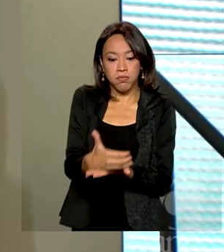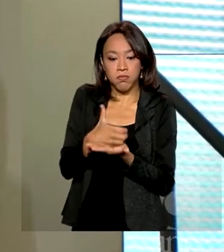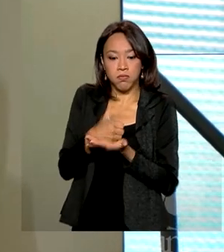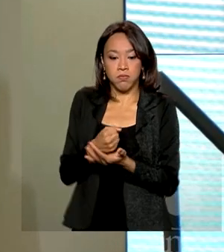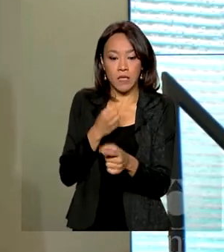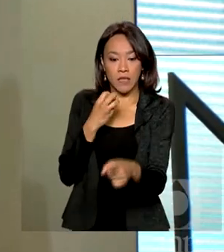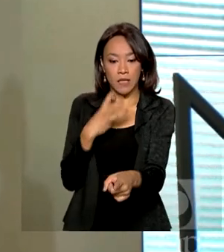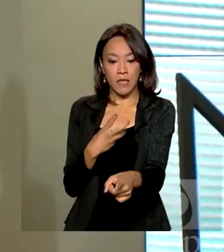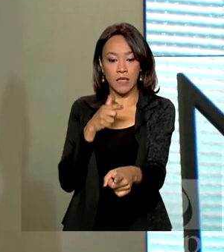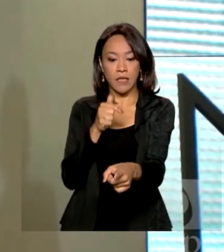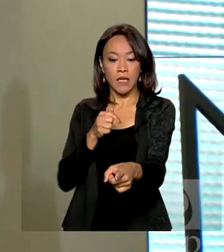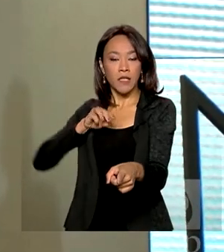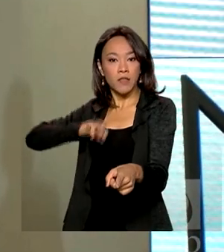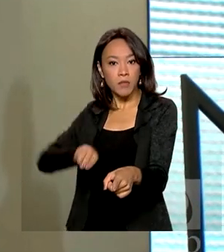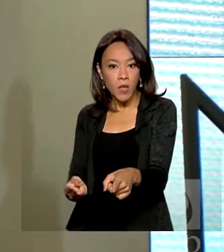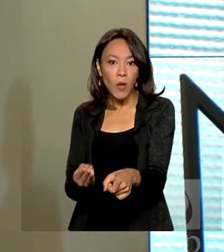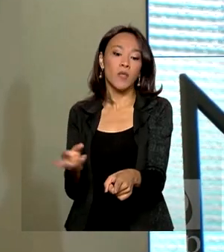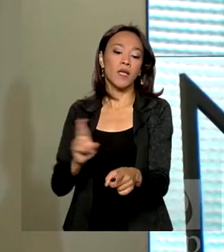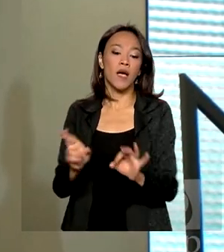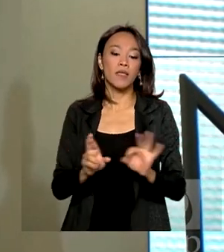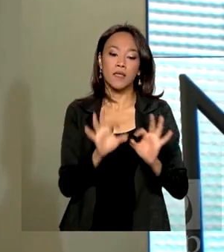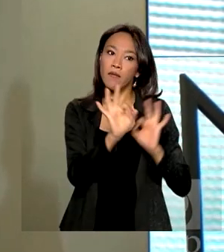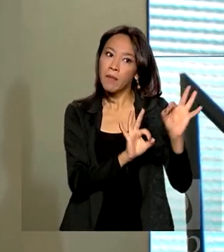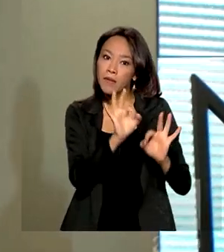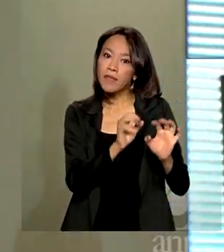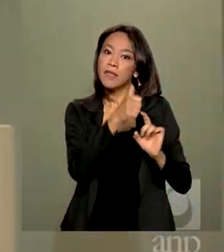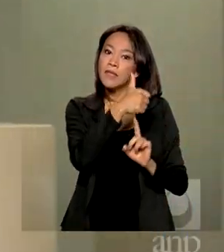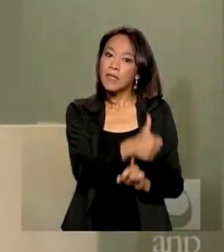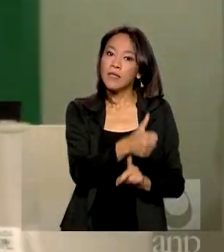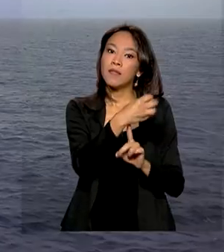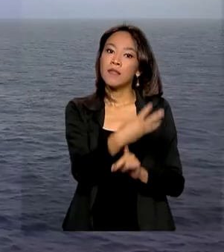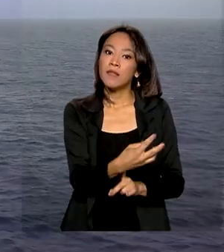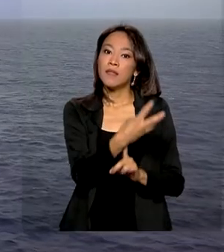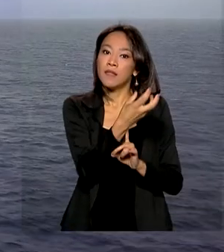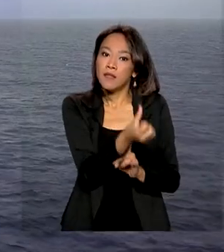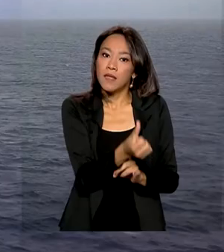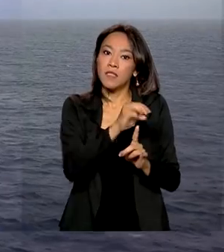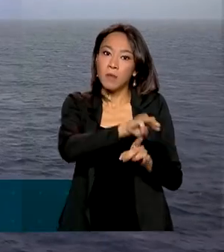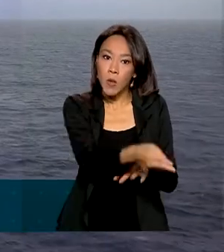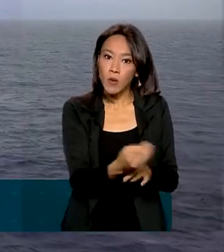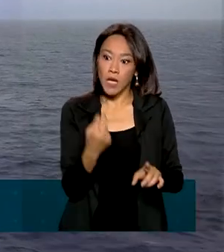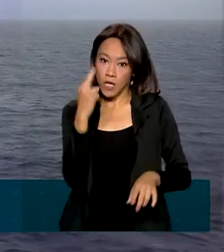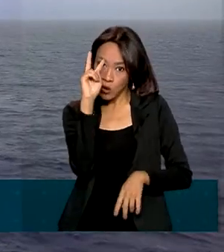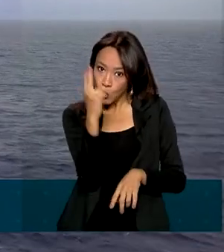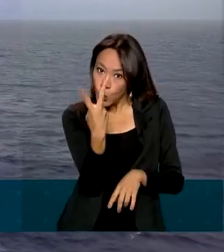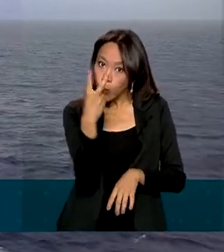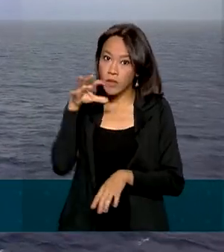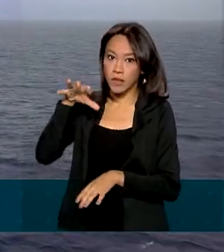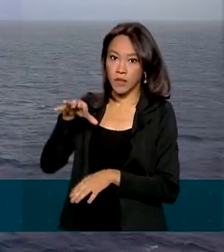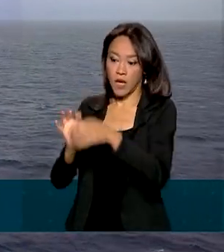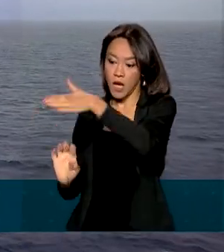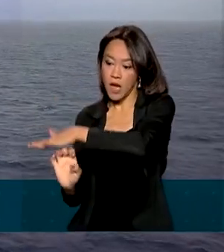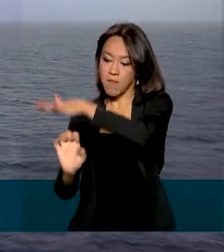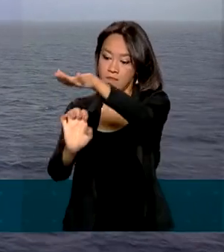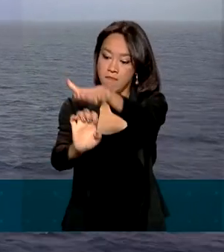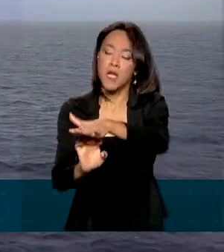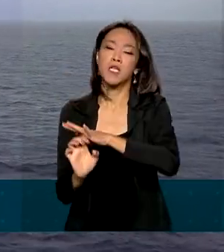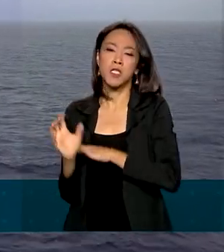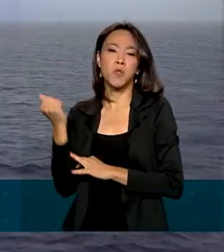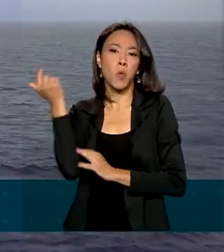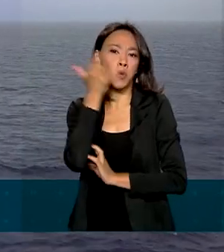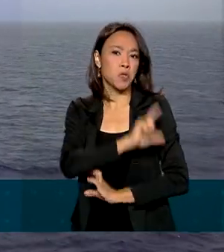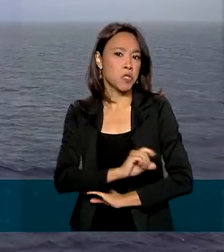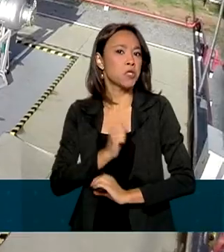investimentos previstos de 136 milhões de reais. As duas empresas que ganharam o direito de exploração de